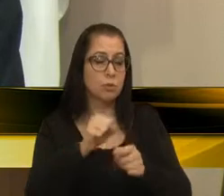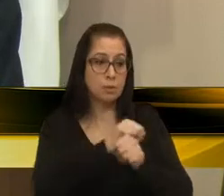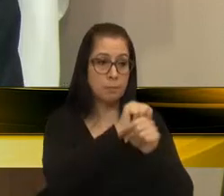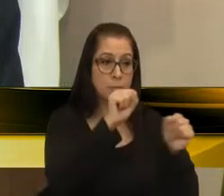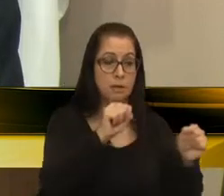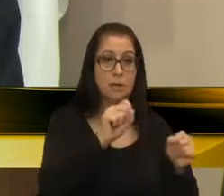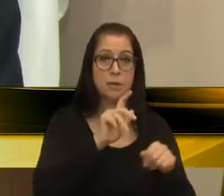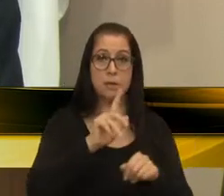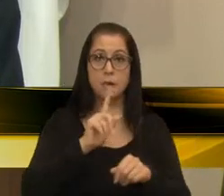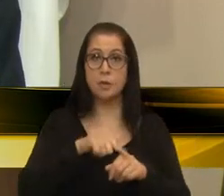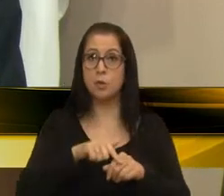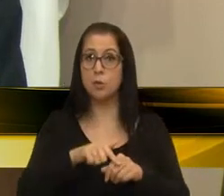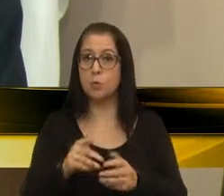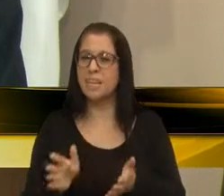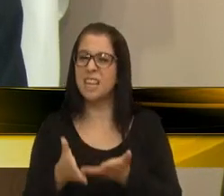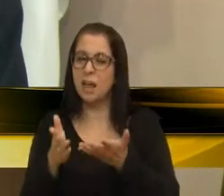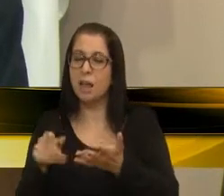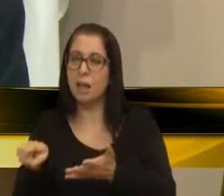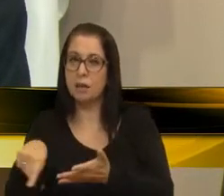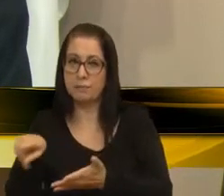e um, mais um, um leve de tarde,